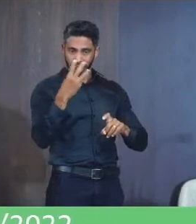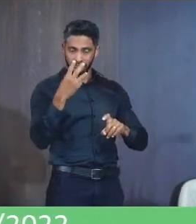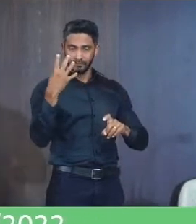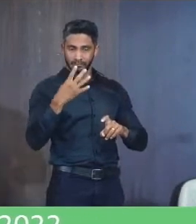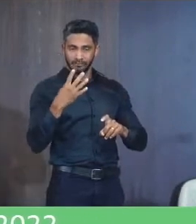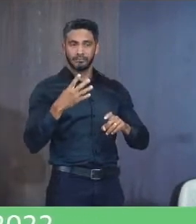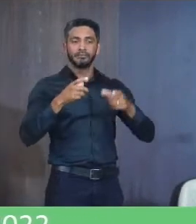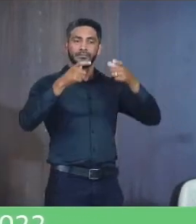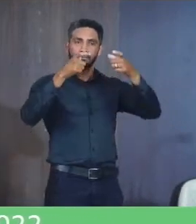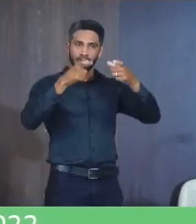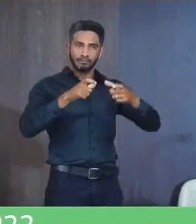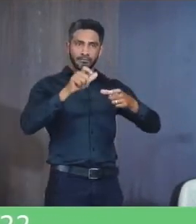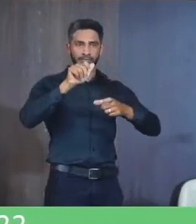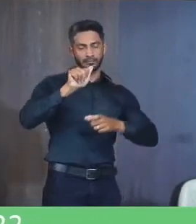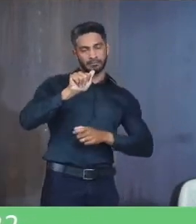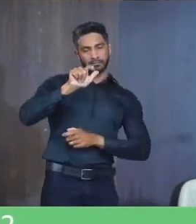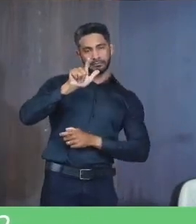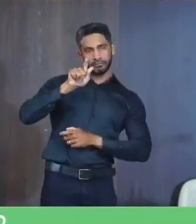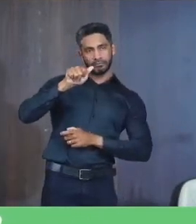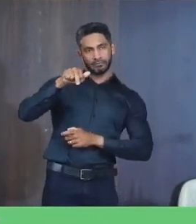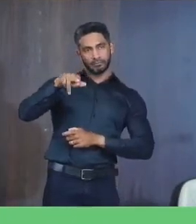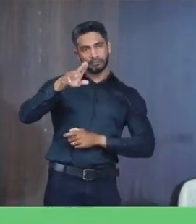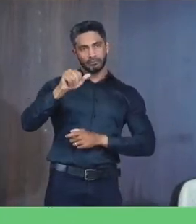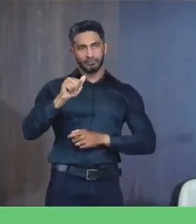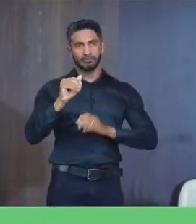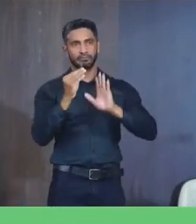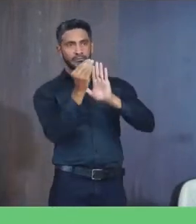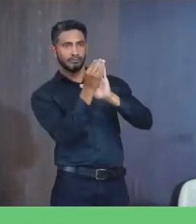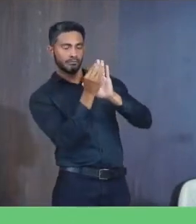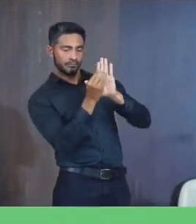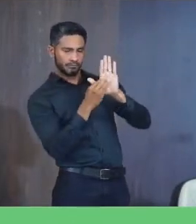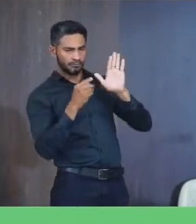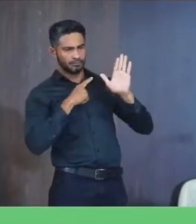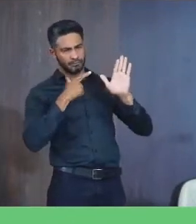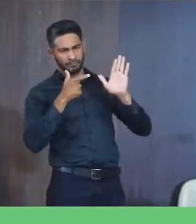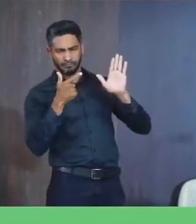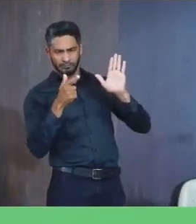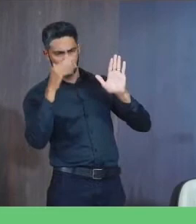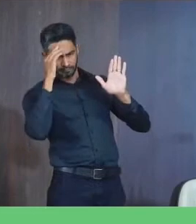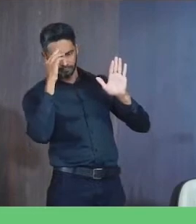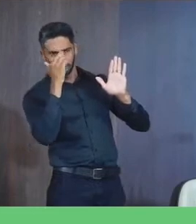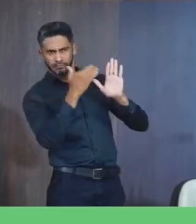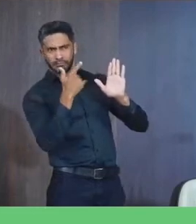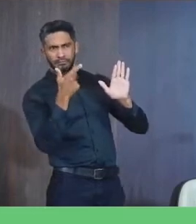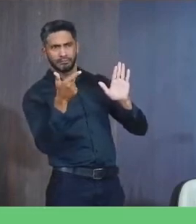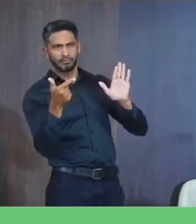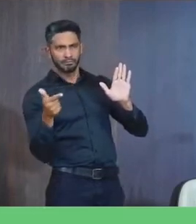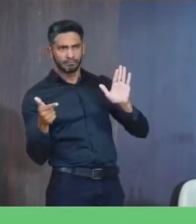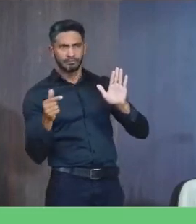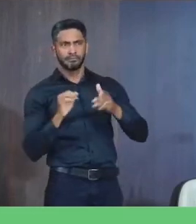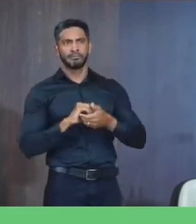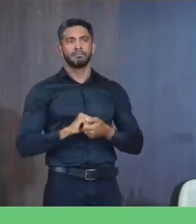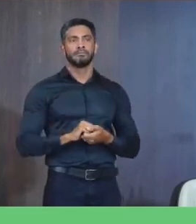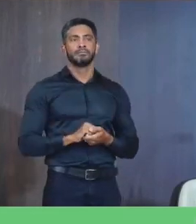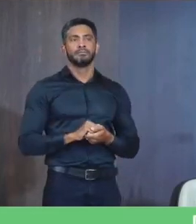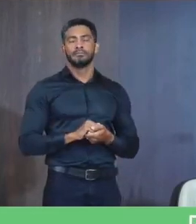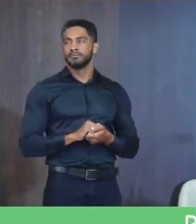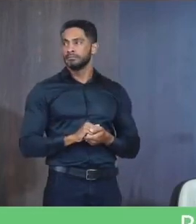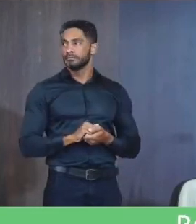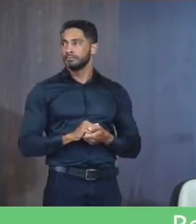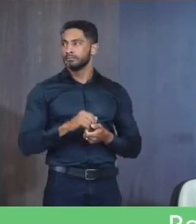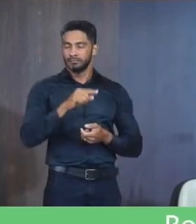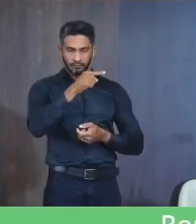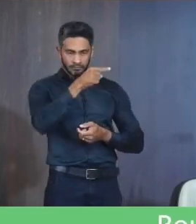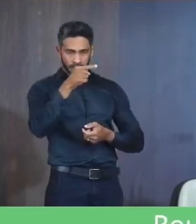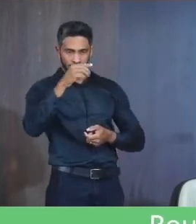Algodões 2 Não atende Em sua totalidade Os requisitos Previstos Dos incisos 3 E 4 A linha C